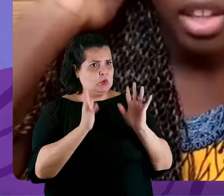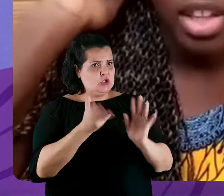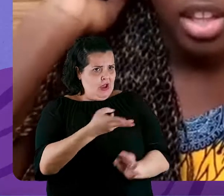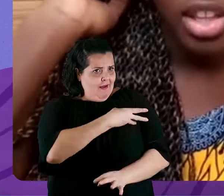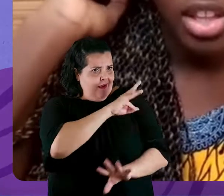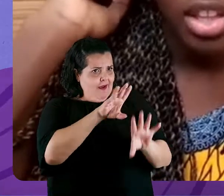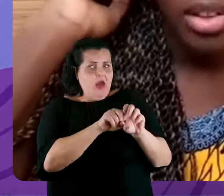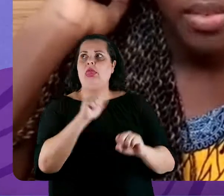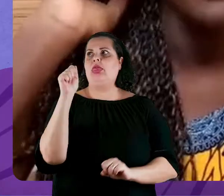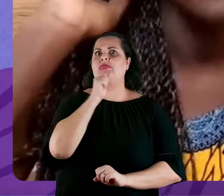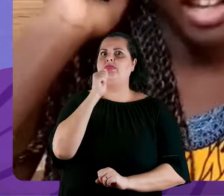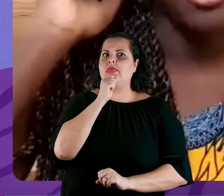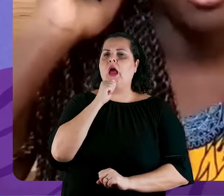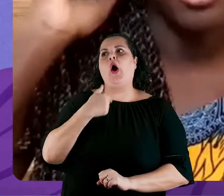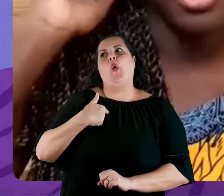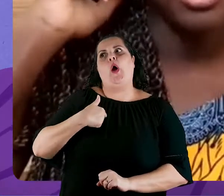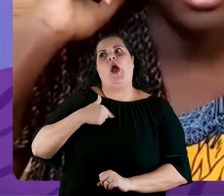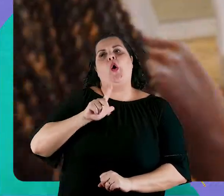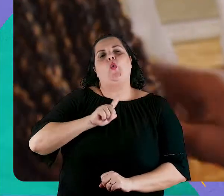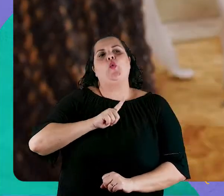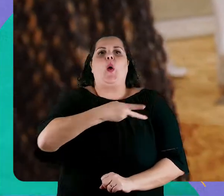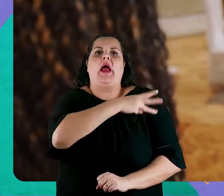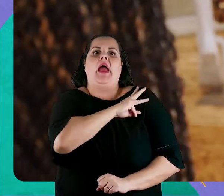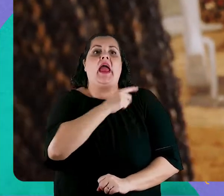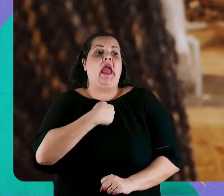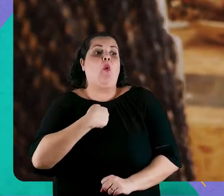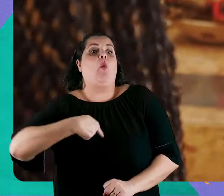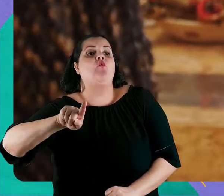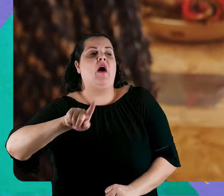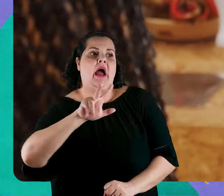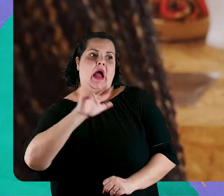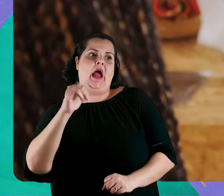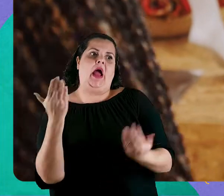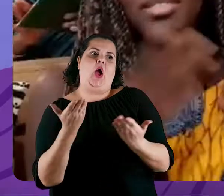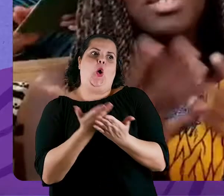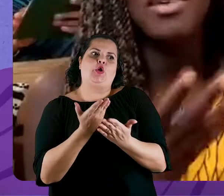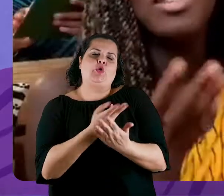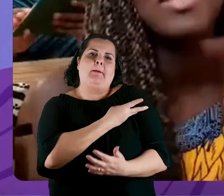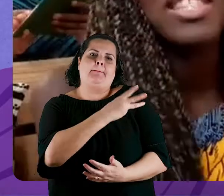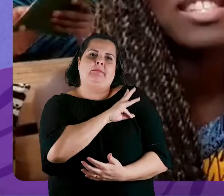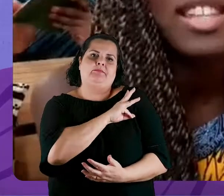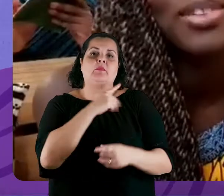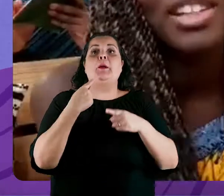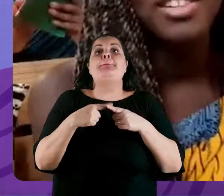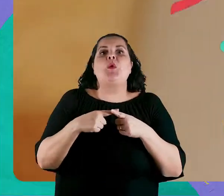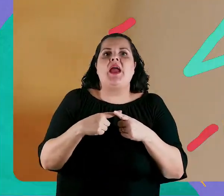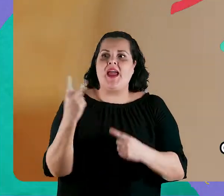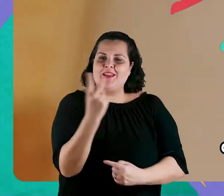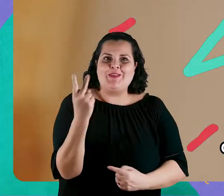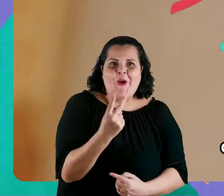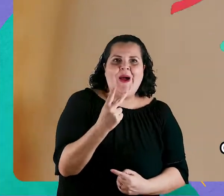Não, estou no terceiro. Estou no terceiro ano. Estou entrando no meu terceiro ano agora. É uma maneira de fazer com que esses